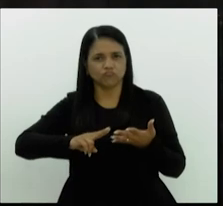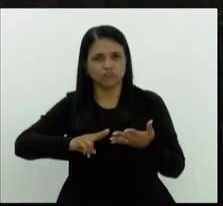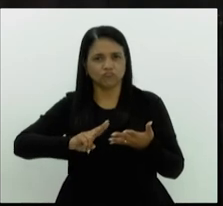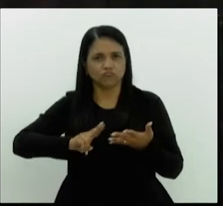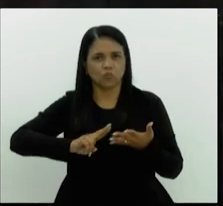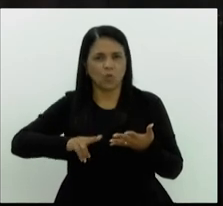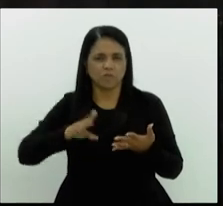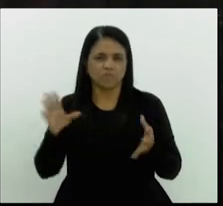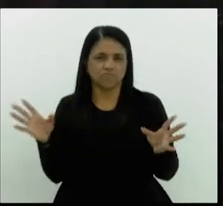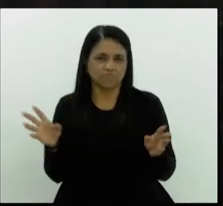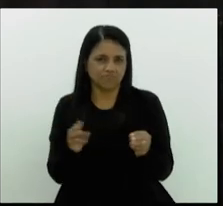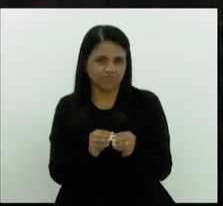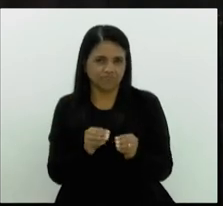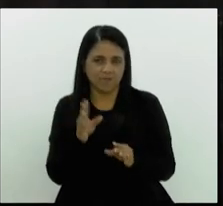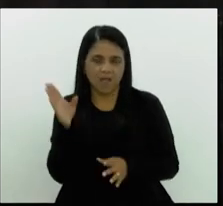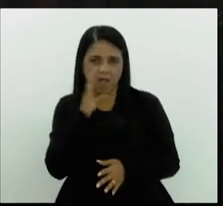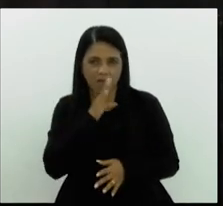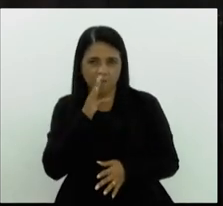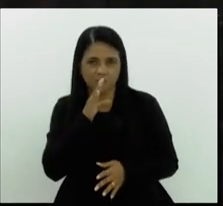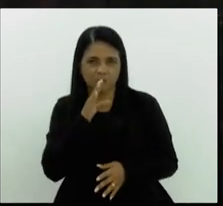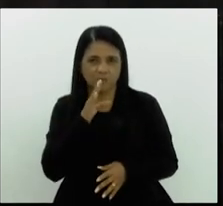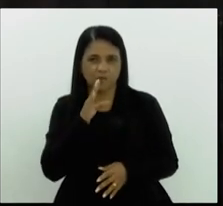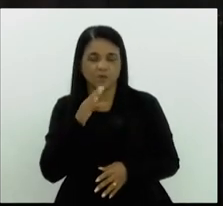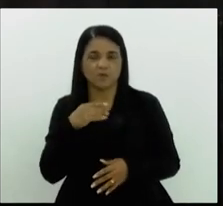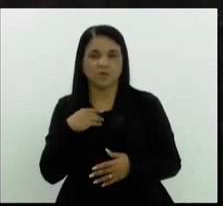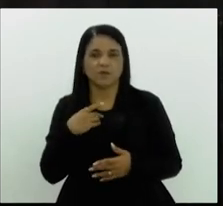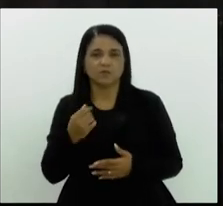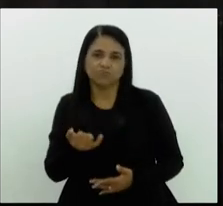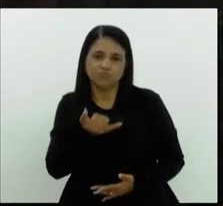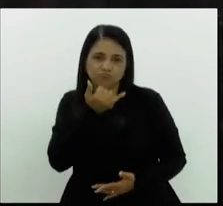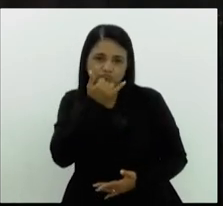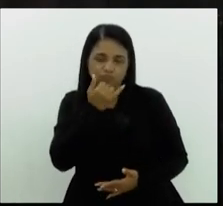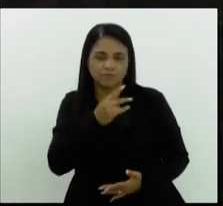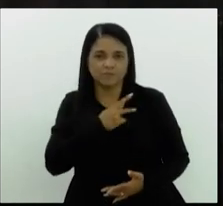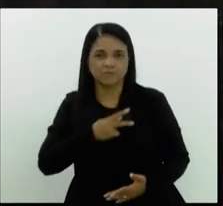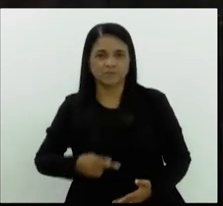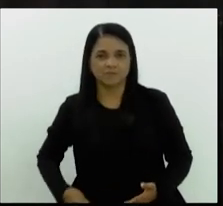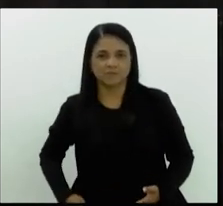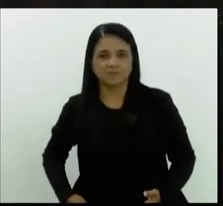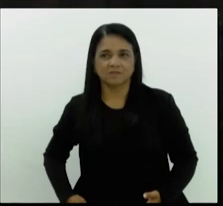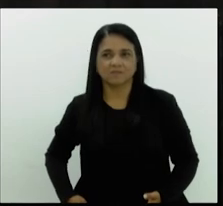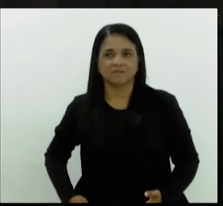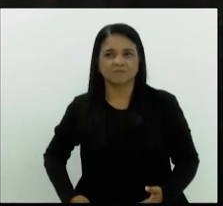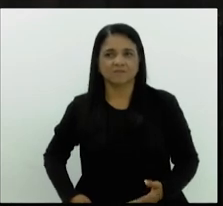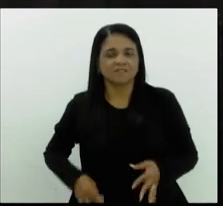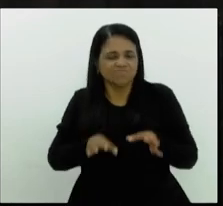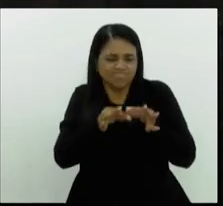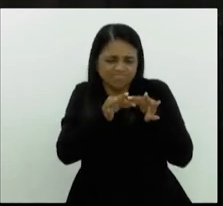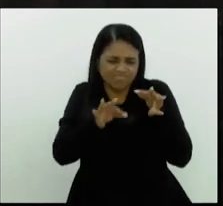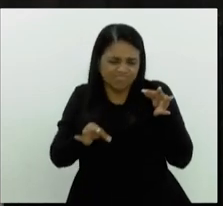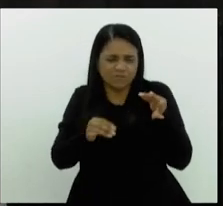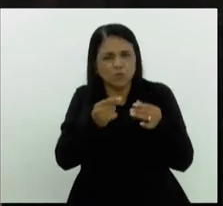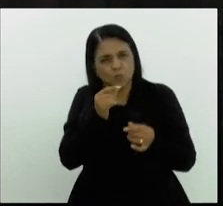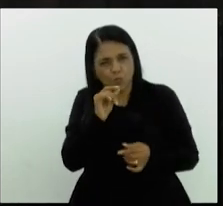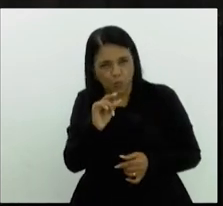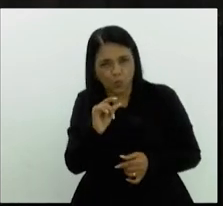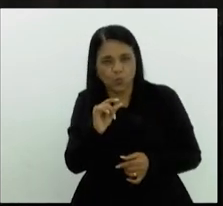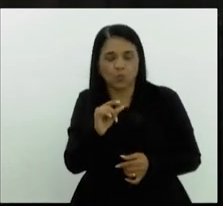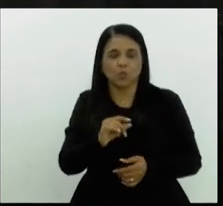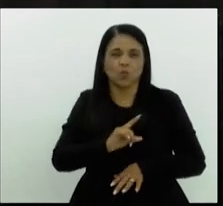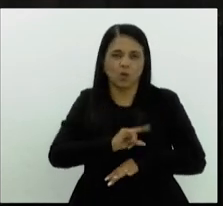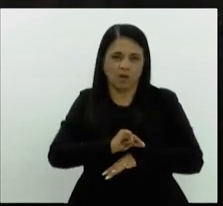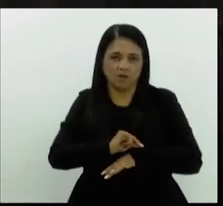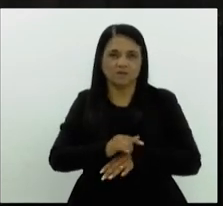breve possível, pedir à presidência perdão por estar esticando um tiquinho mais aí o horário.